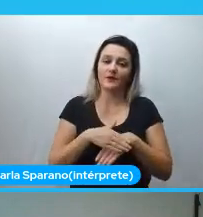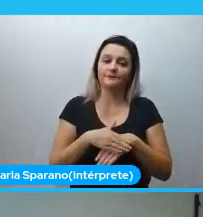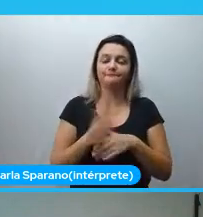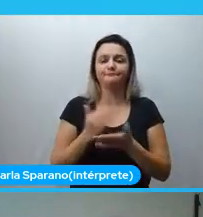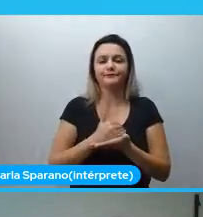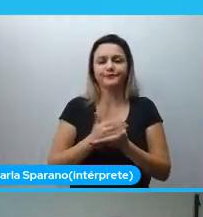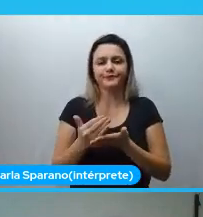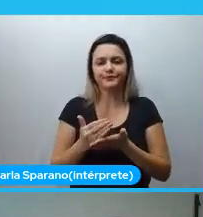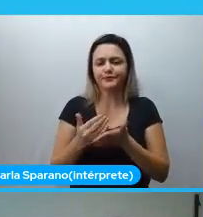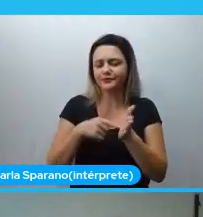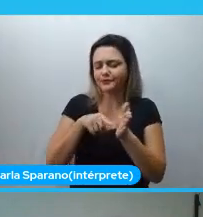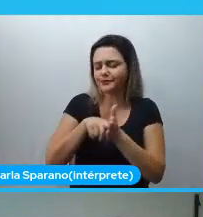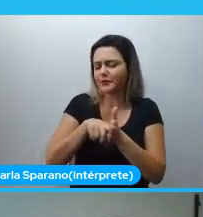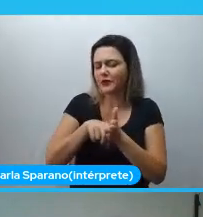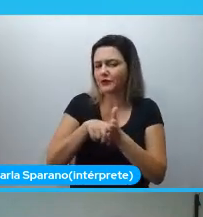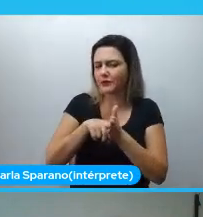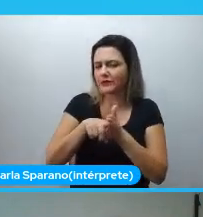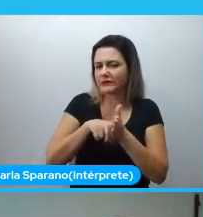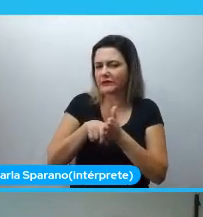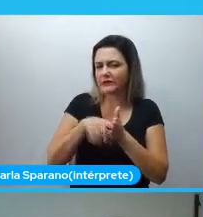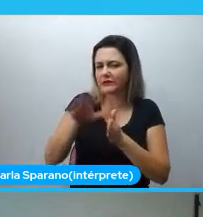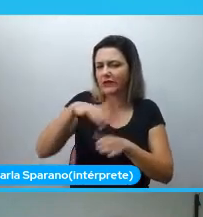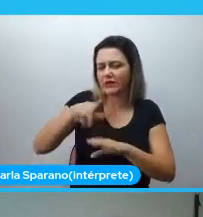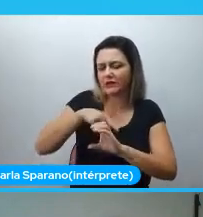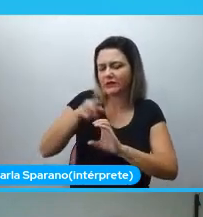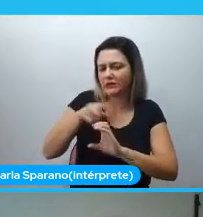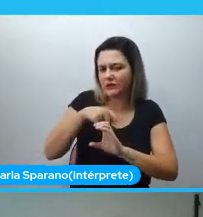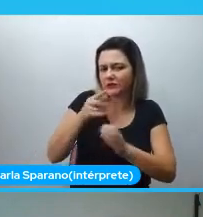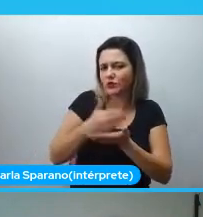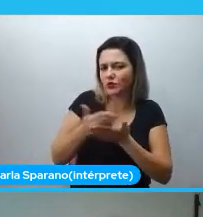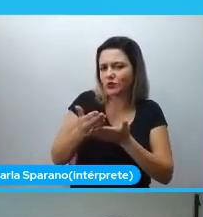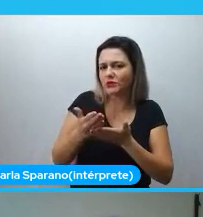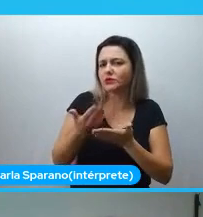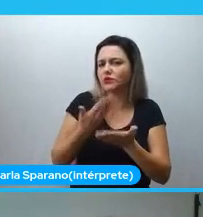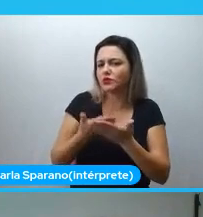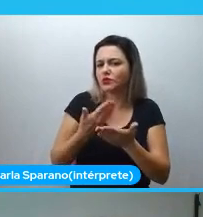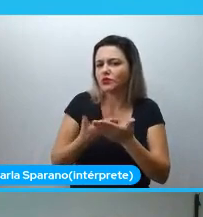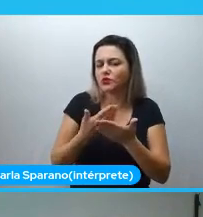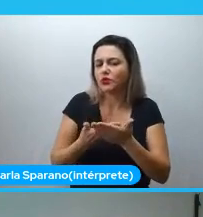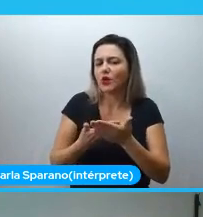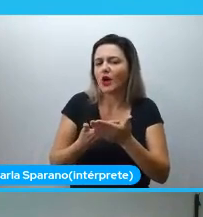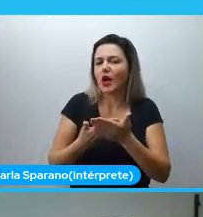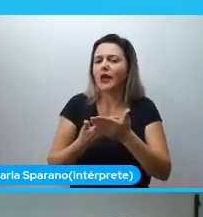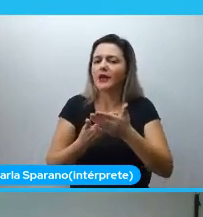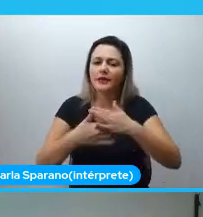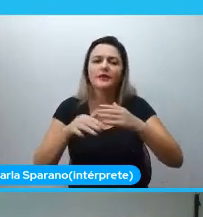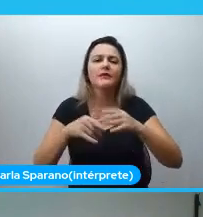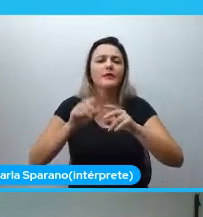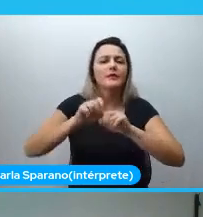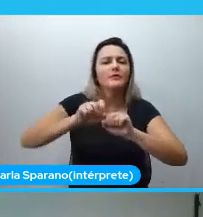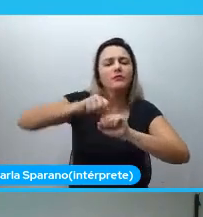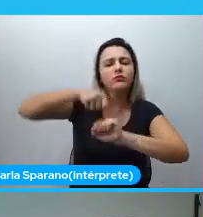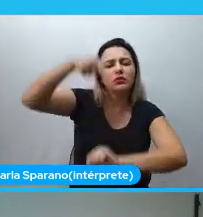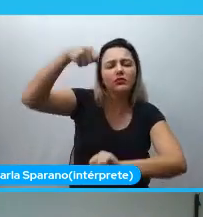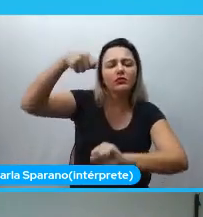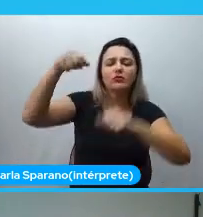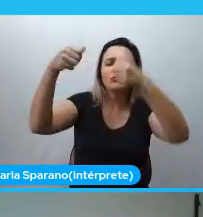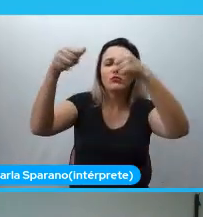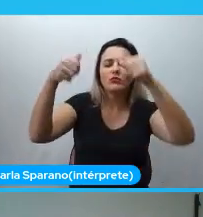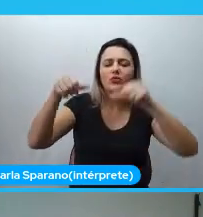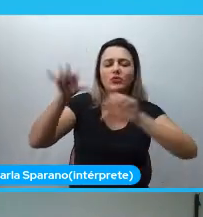científica e da minha iniciação científica eu construí um folder. Esse folder aqui, ele